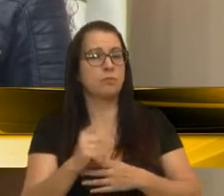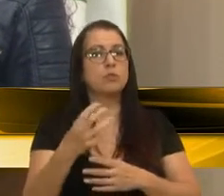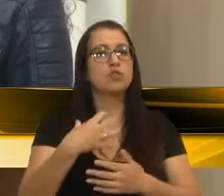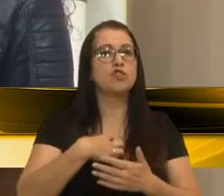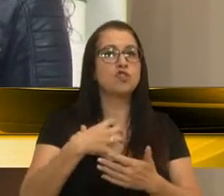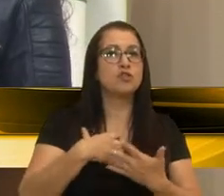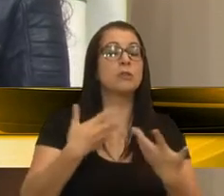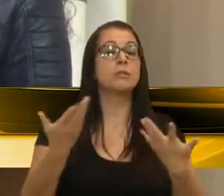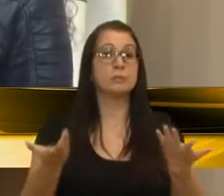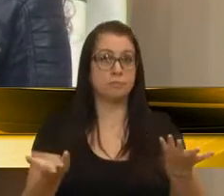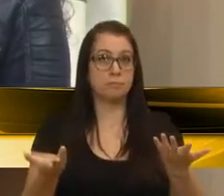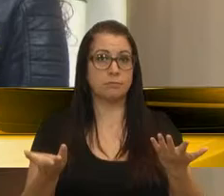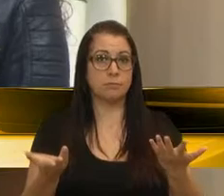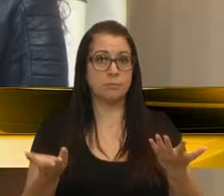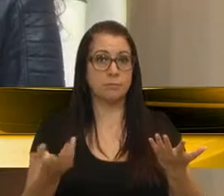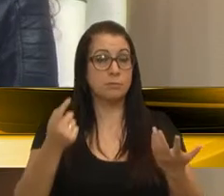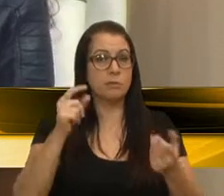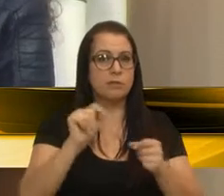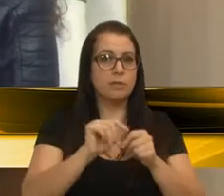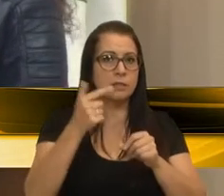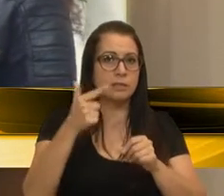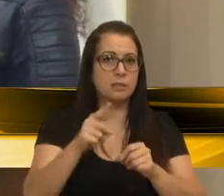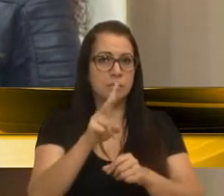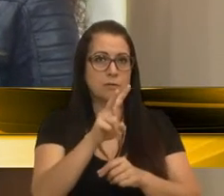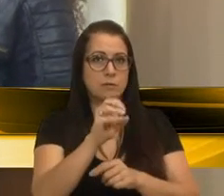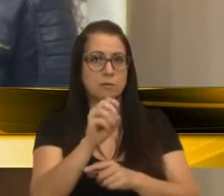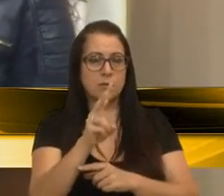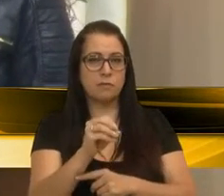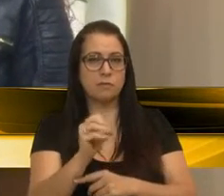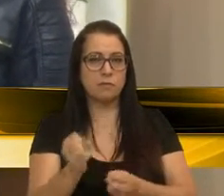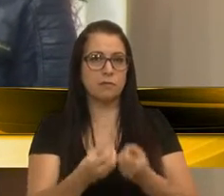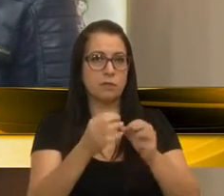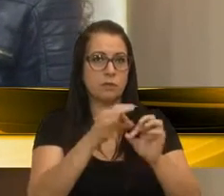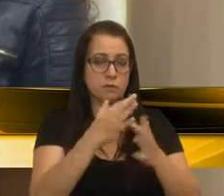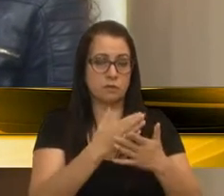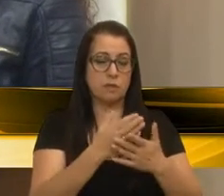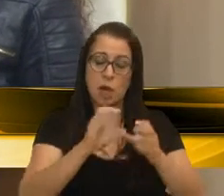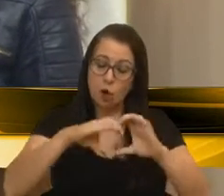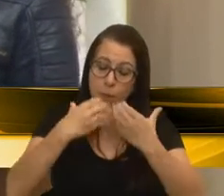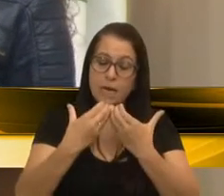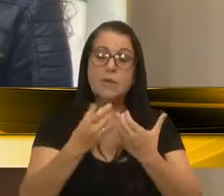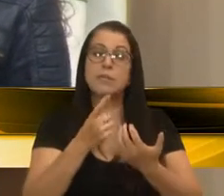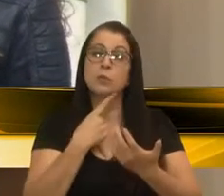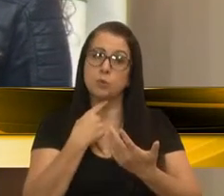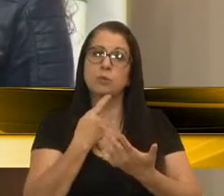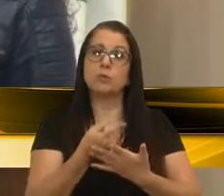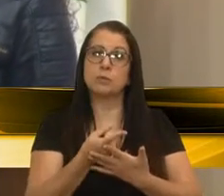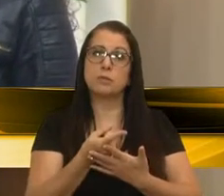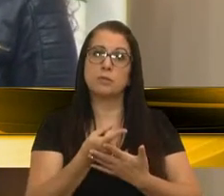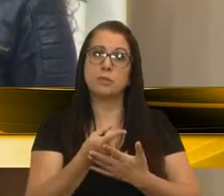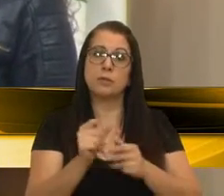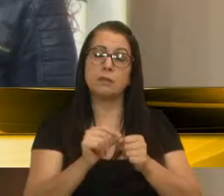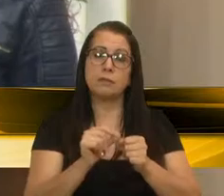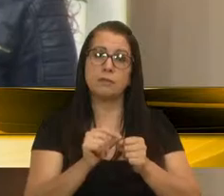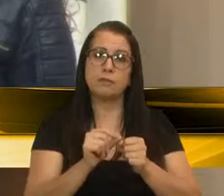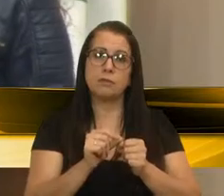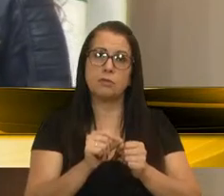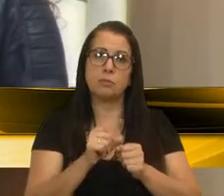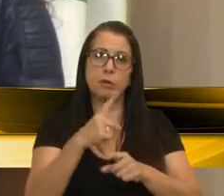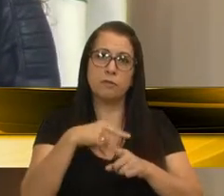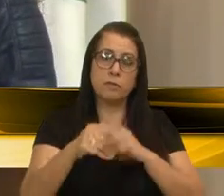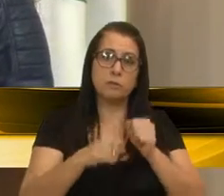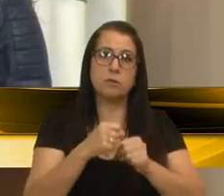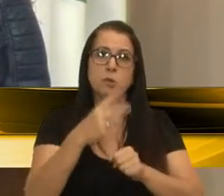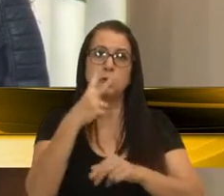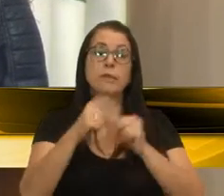forma, então, vamos refazer em 2020 uma Festa da Uva. A comunidade gostaria que fosse feita anualmente,